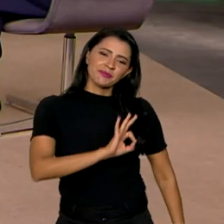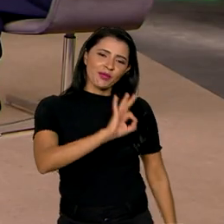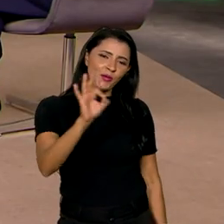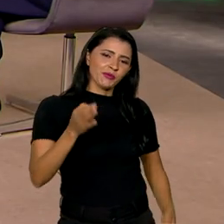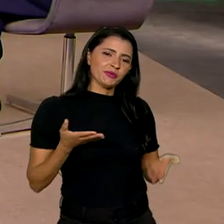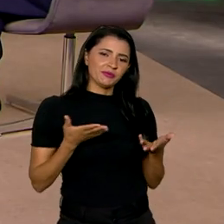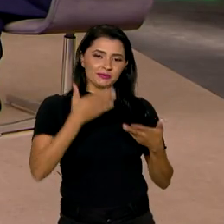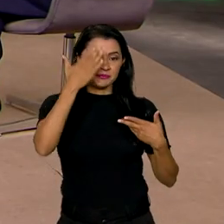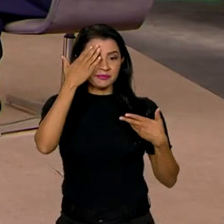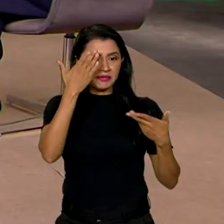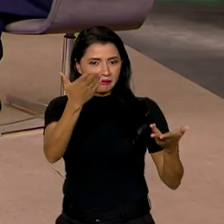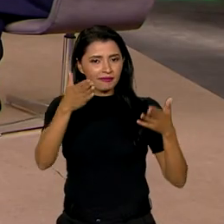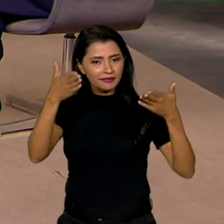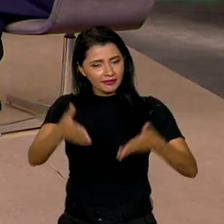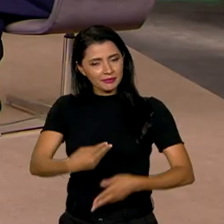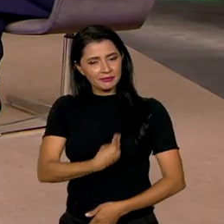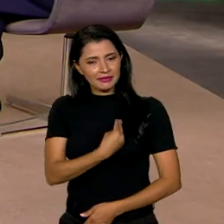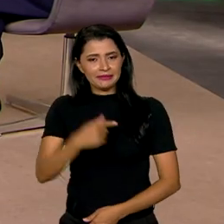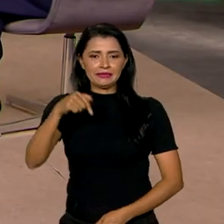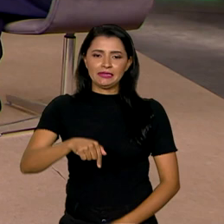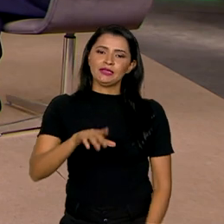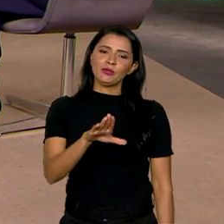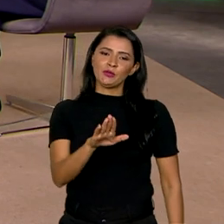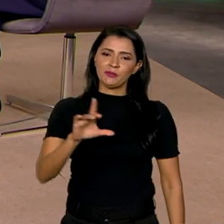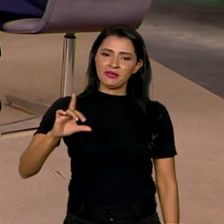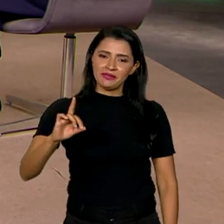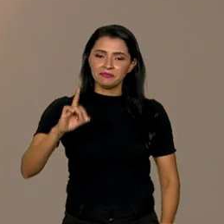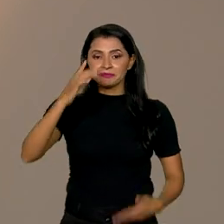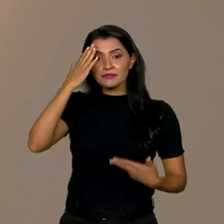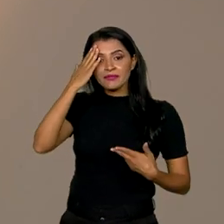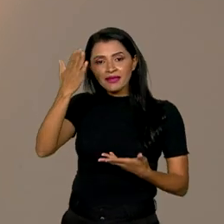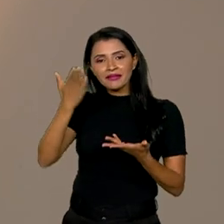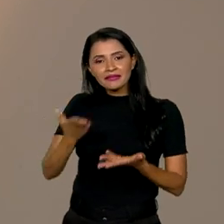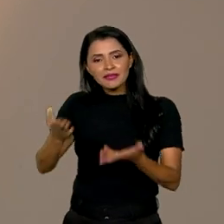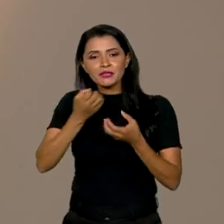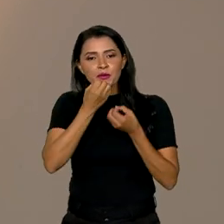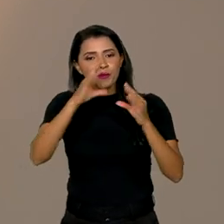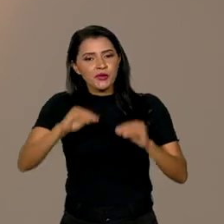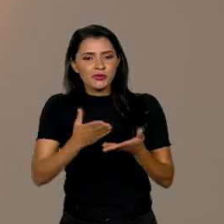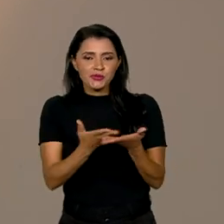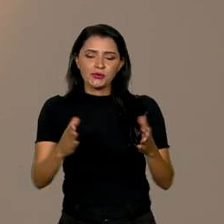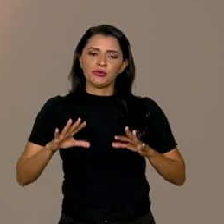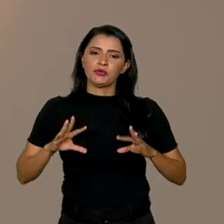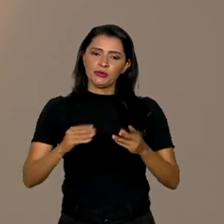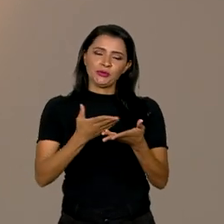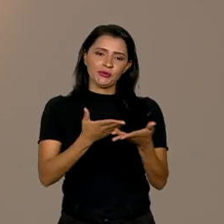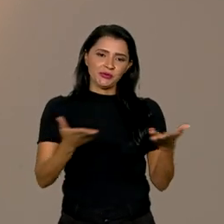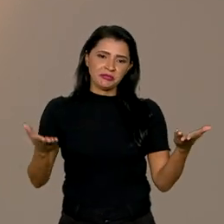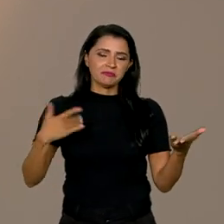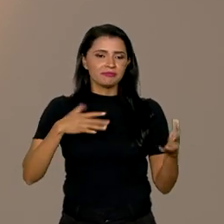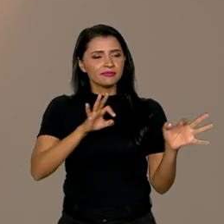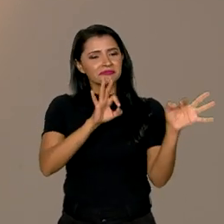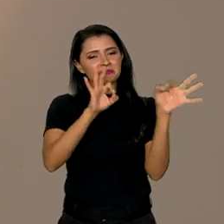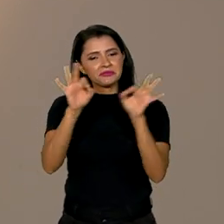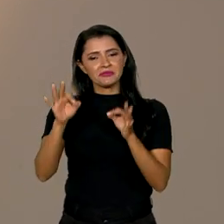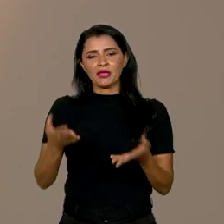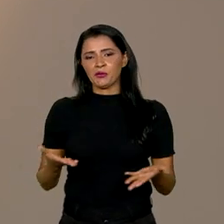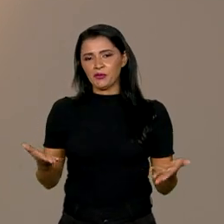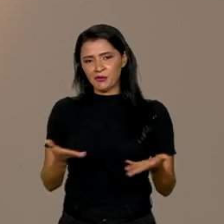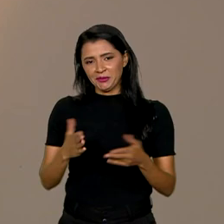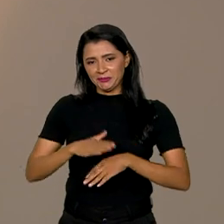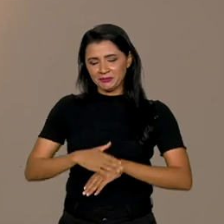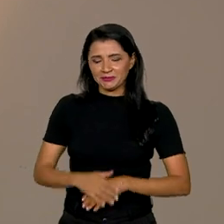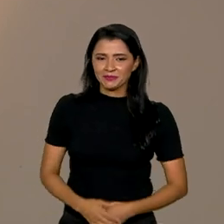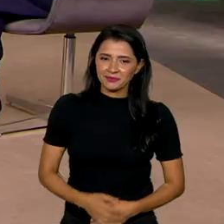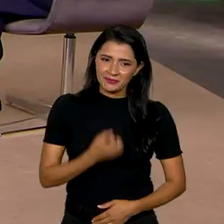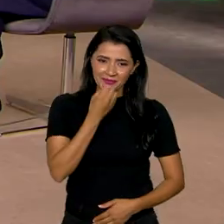Professor, muito obrigado pela sua presença aqui no Brasil em Dia. Eu que agradeço. Boa noite a todas e todos que nos estão assistindo nesse